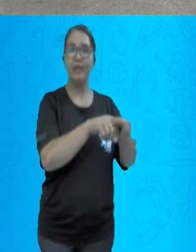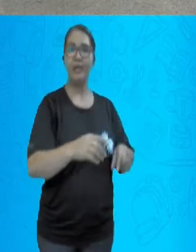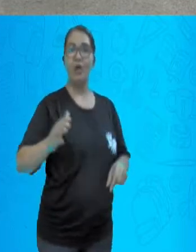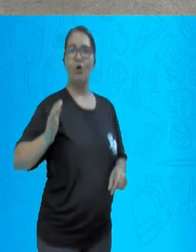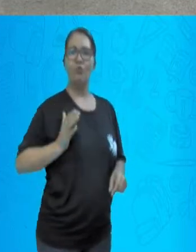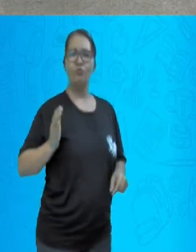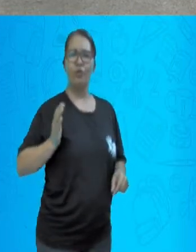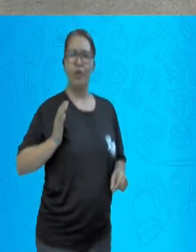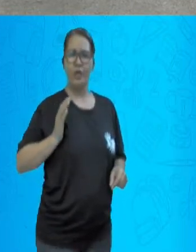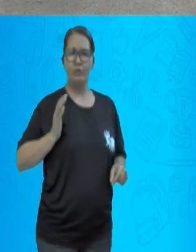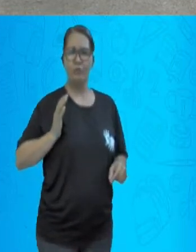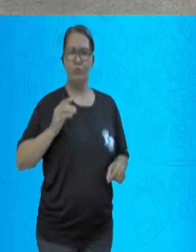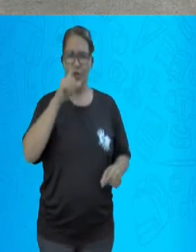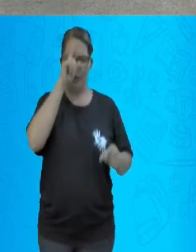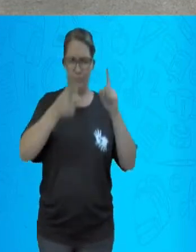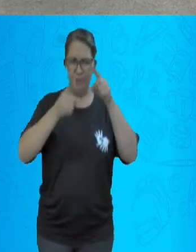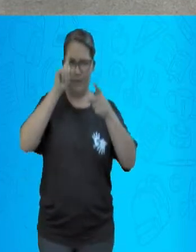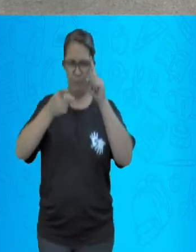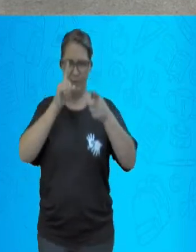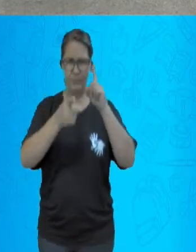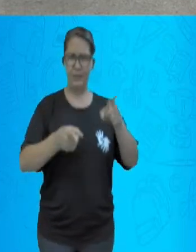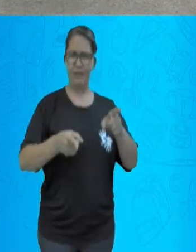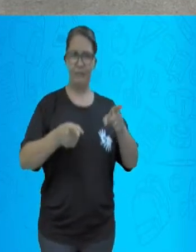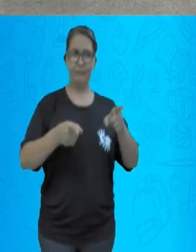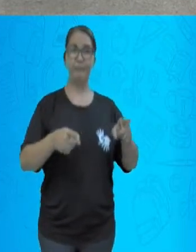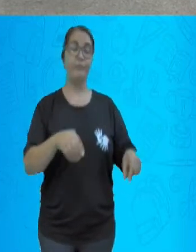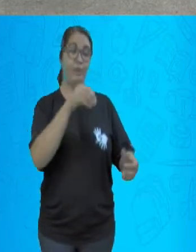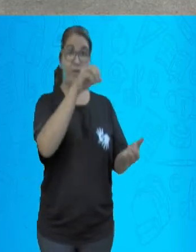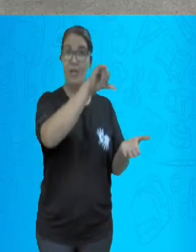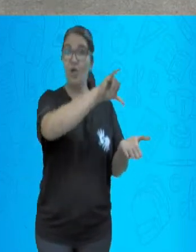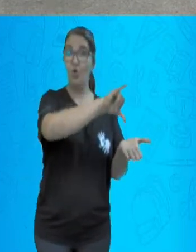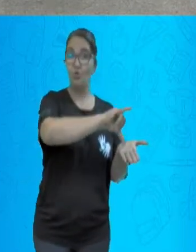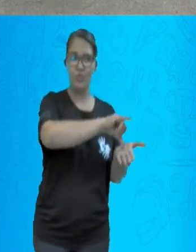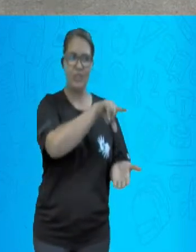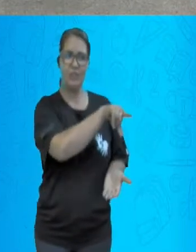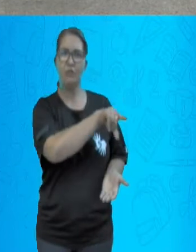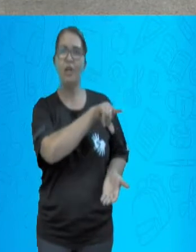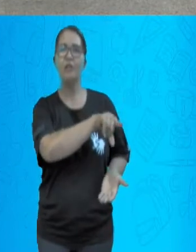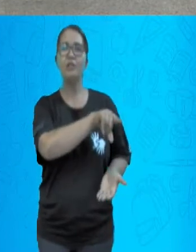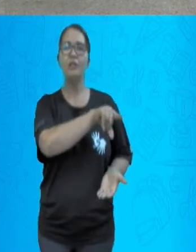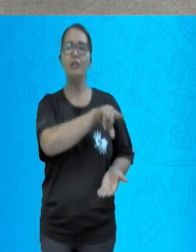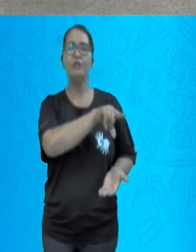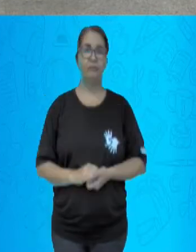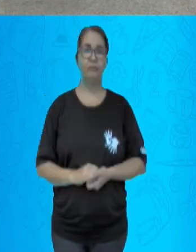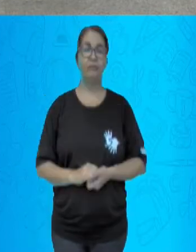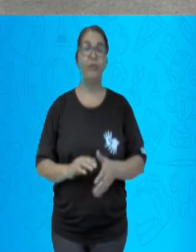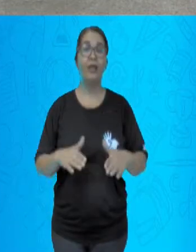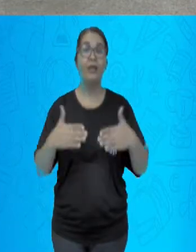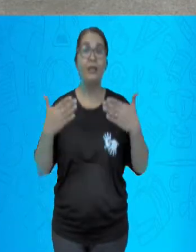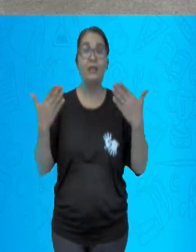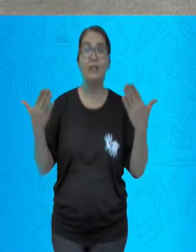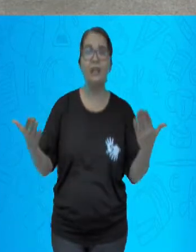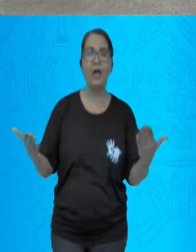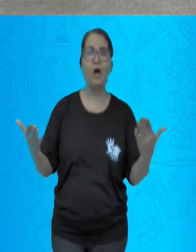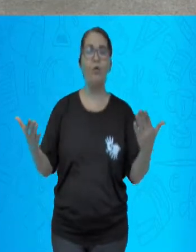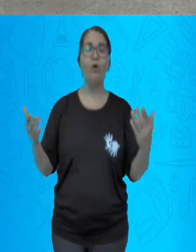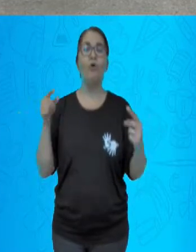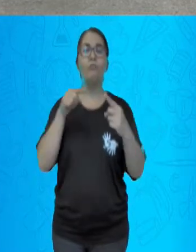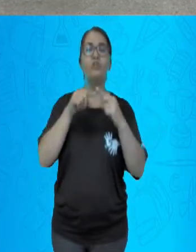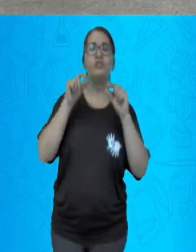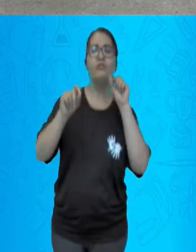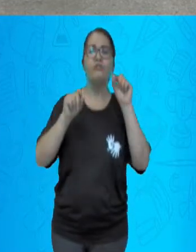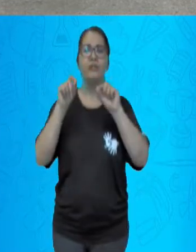concentra o poder e, principalmente, a aristocracia rural. Eram denominadas